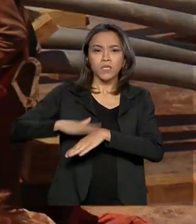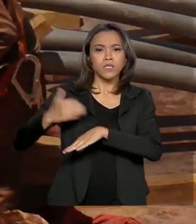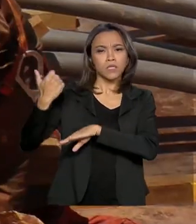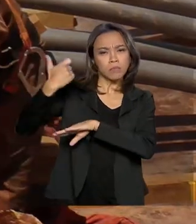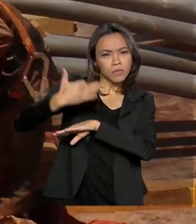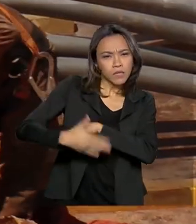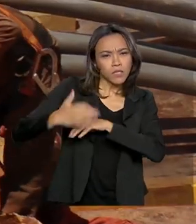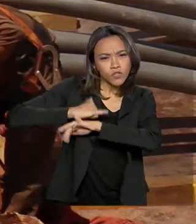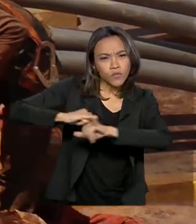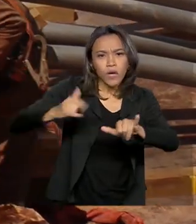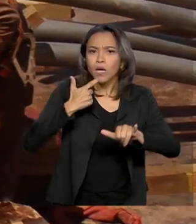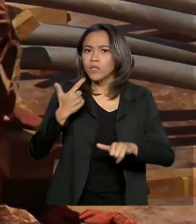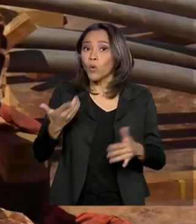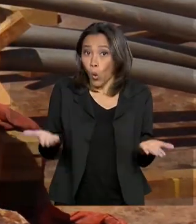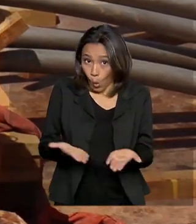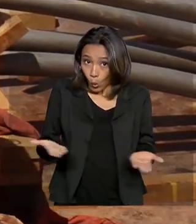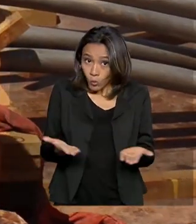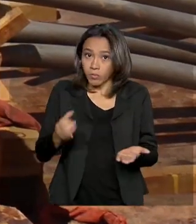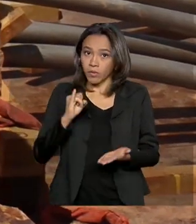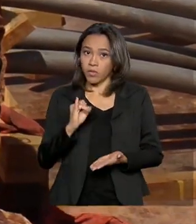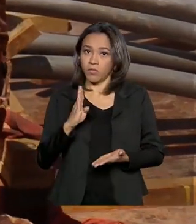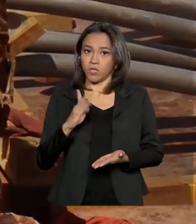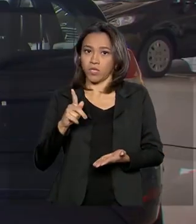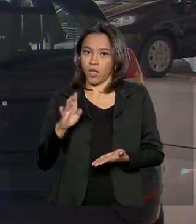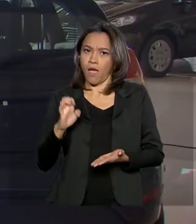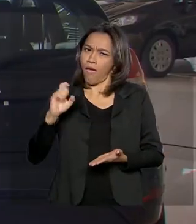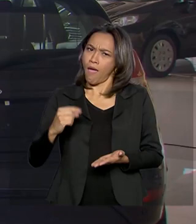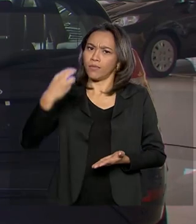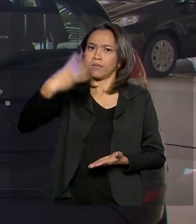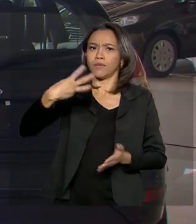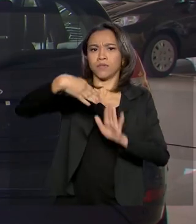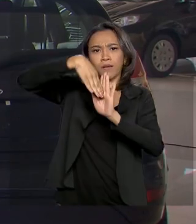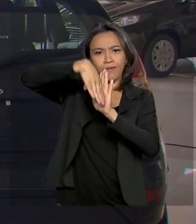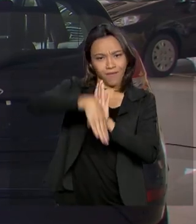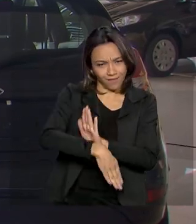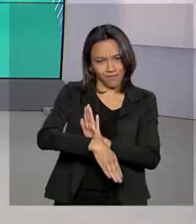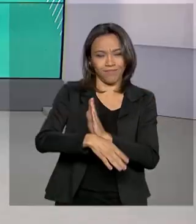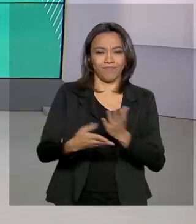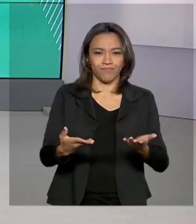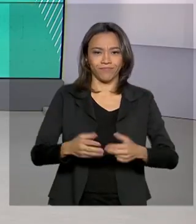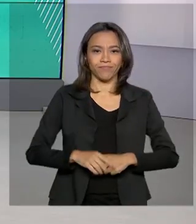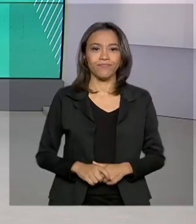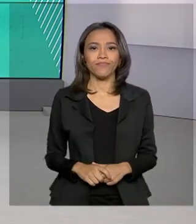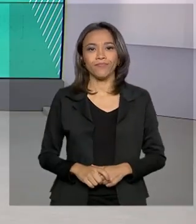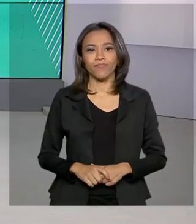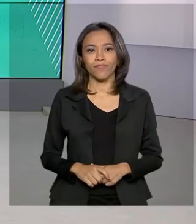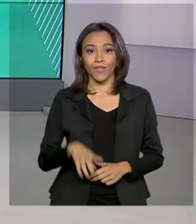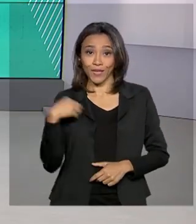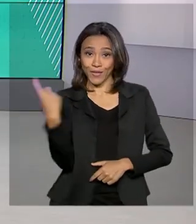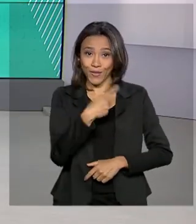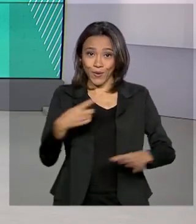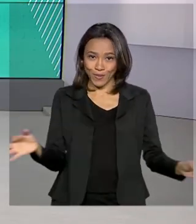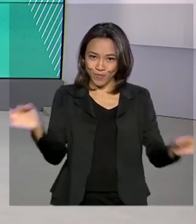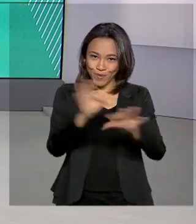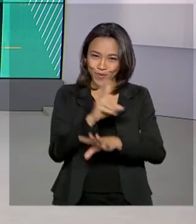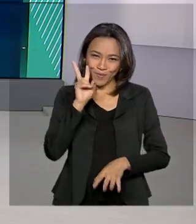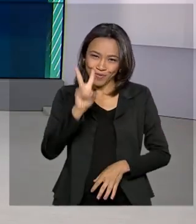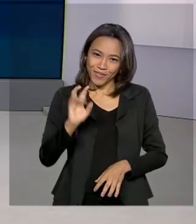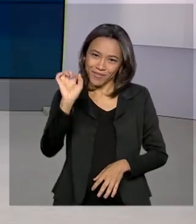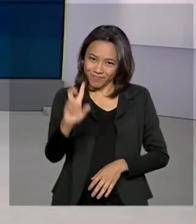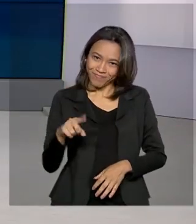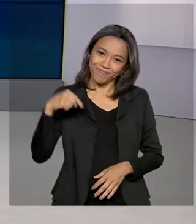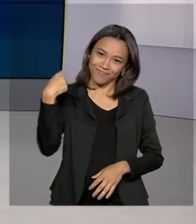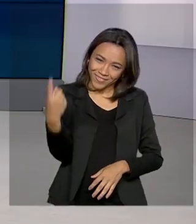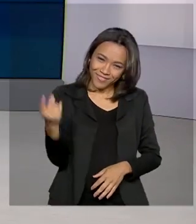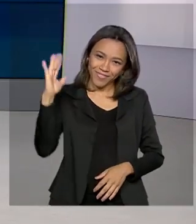os números divulgados hoje pelo IBGE, é a terceira queda seguida da taxa. A gente fica por aqui. Nos vemos na